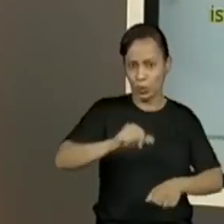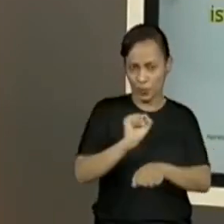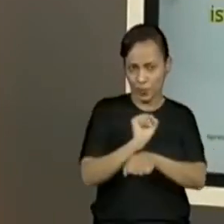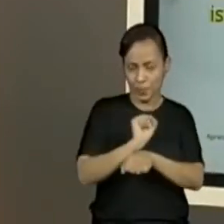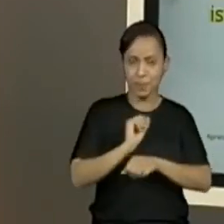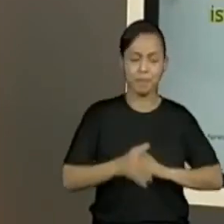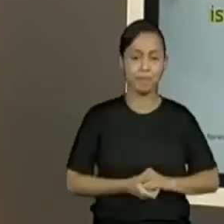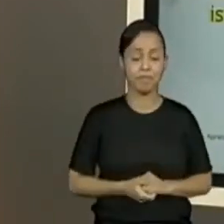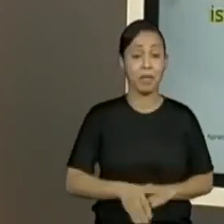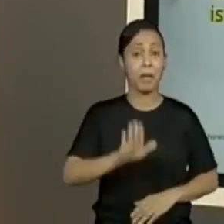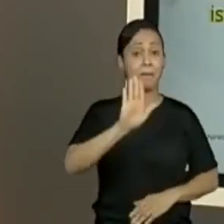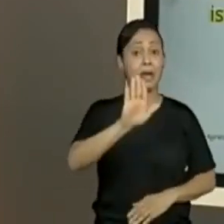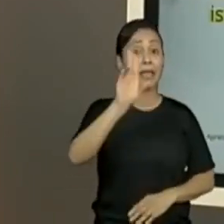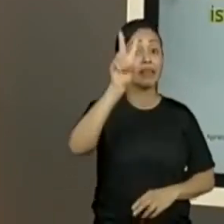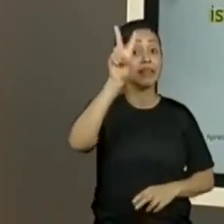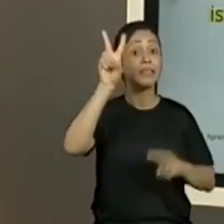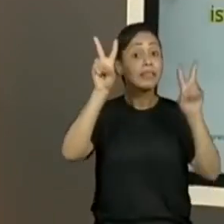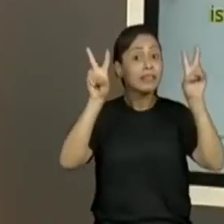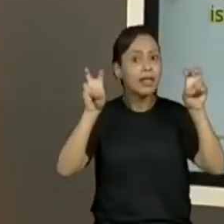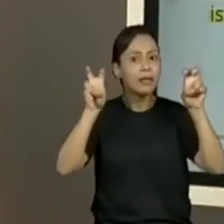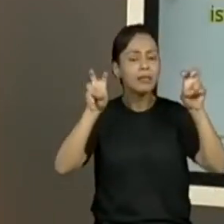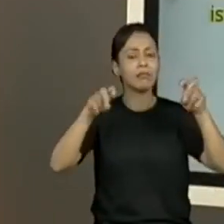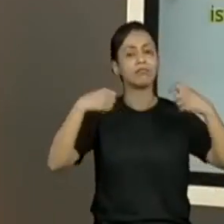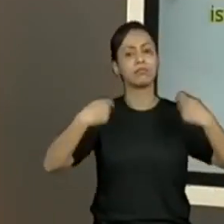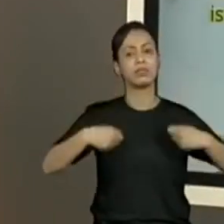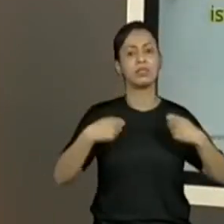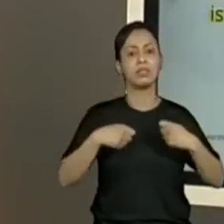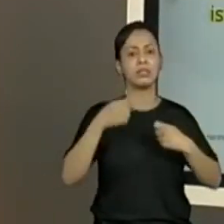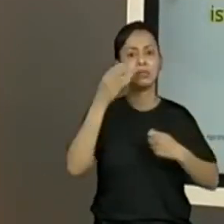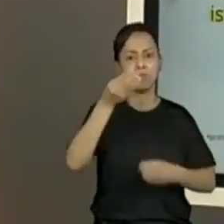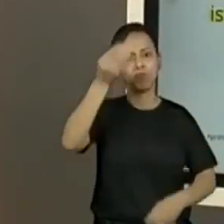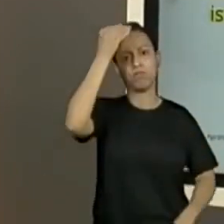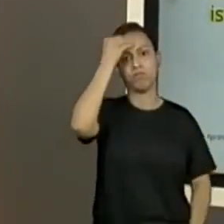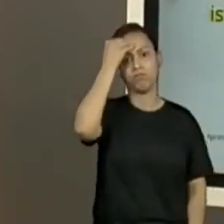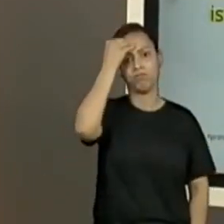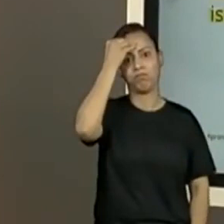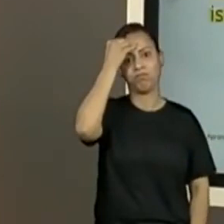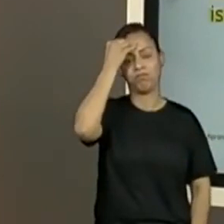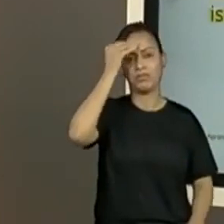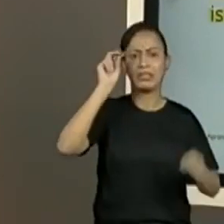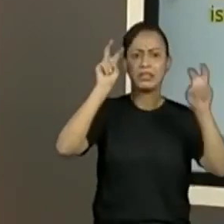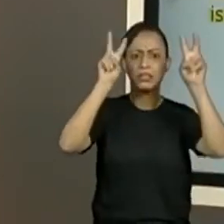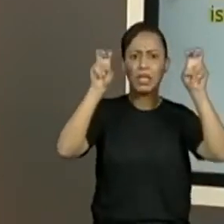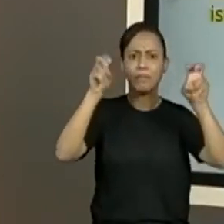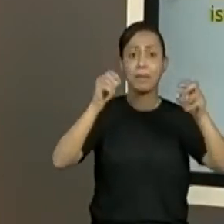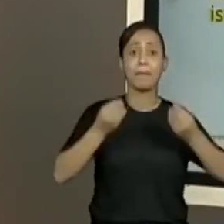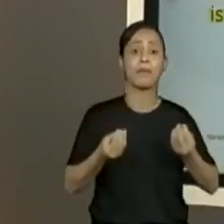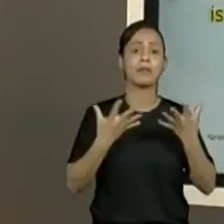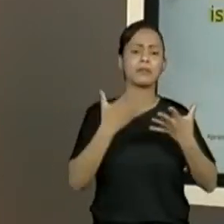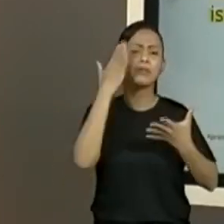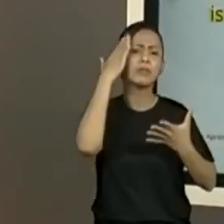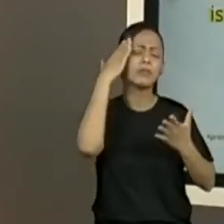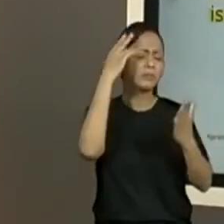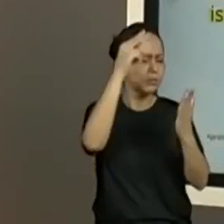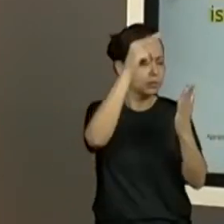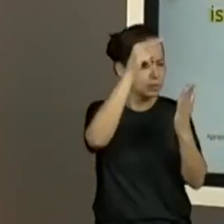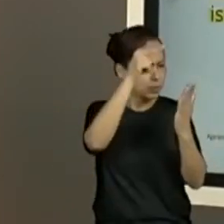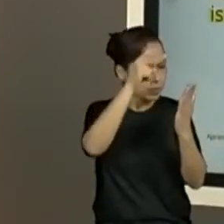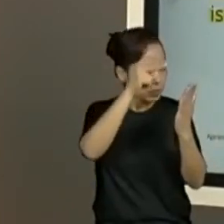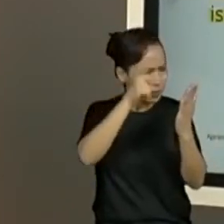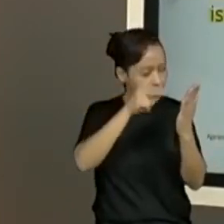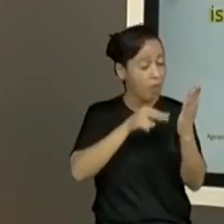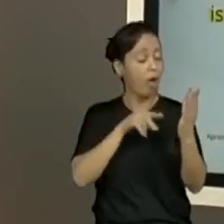pode perder o título da notícia ao longo da leitura dela, porque ali eu vou entendendo de que forma eu preciso ter aquela informação.